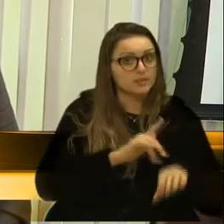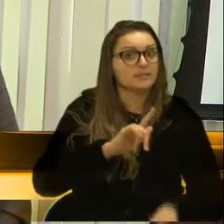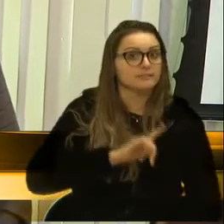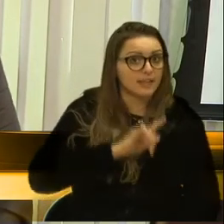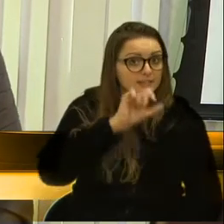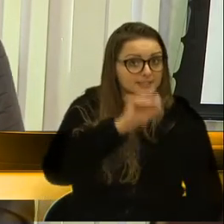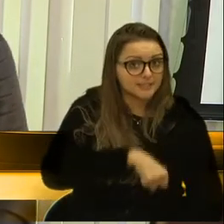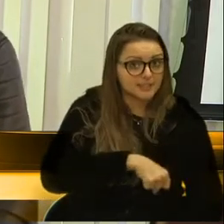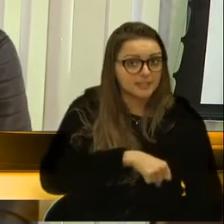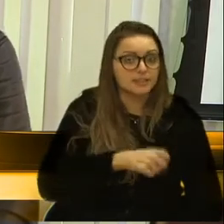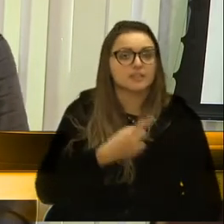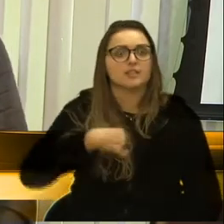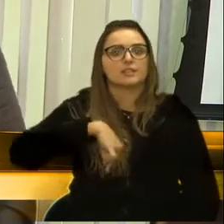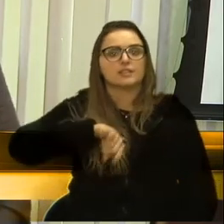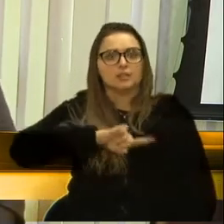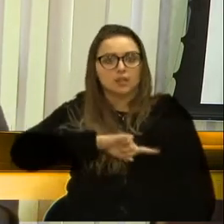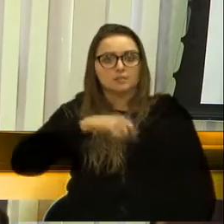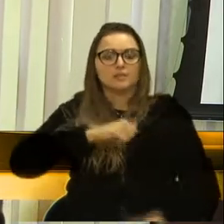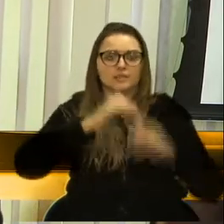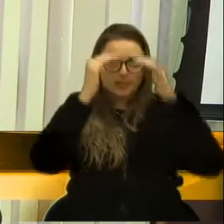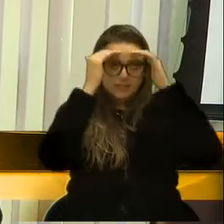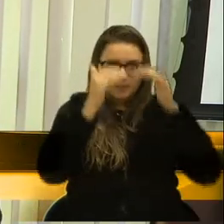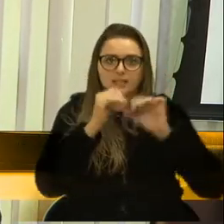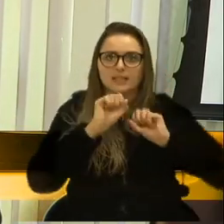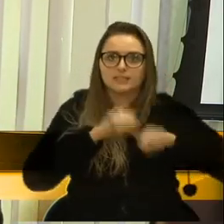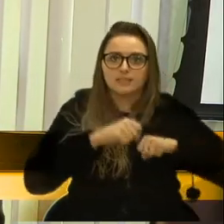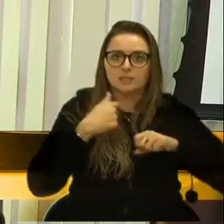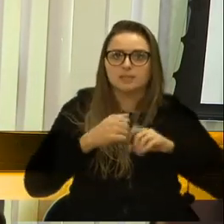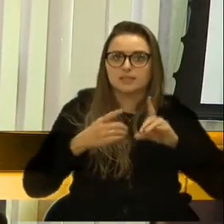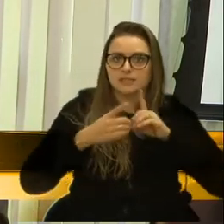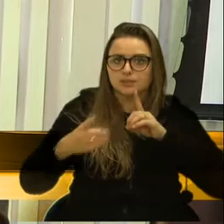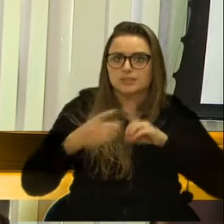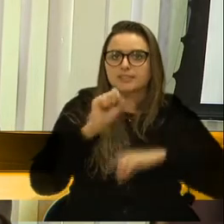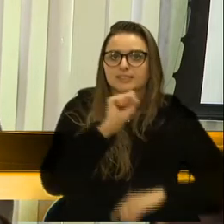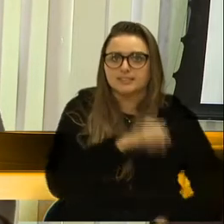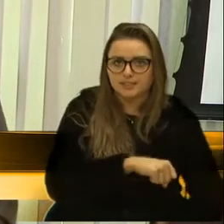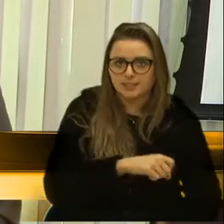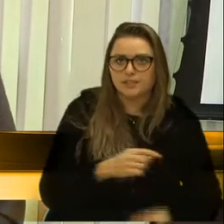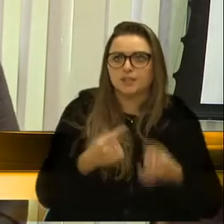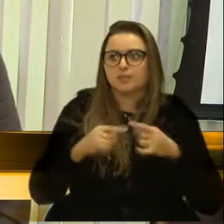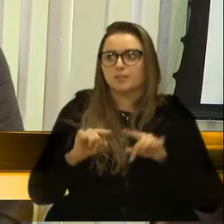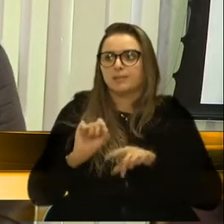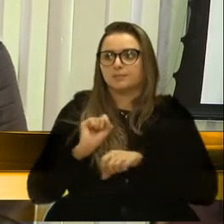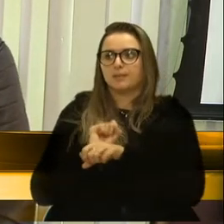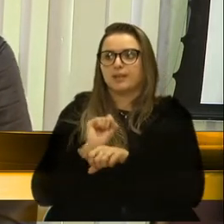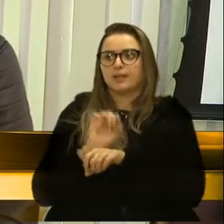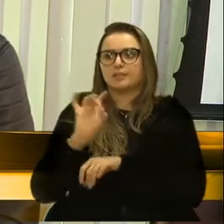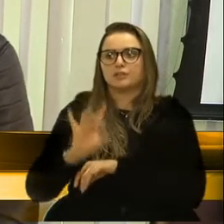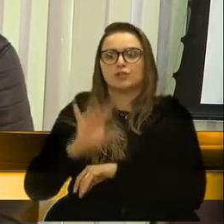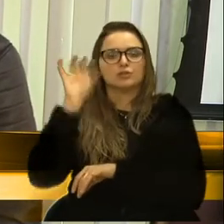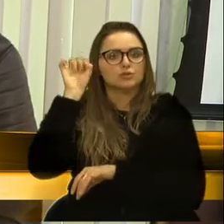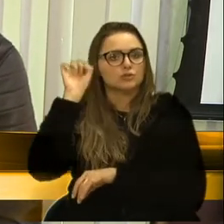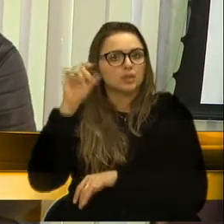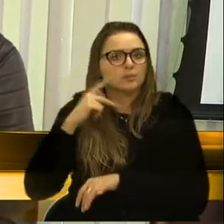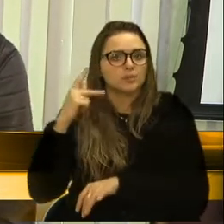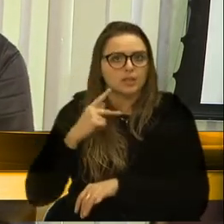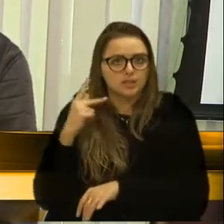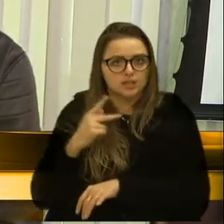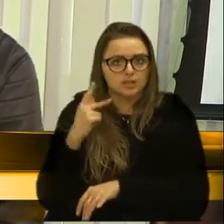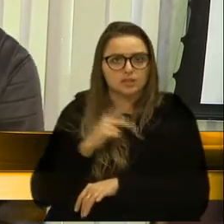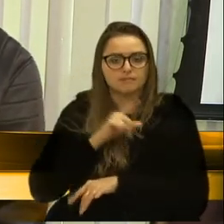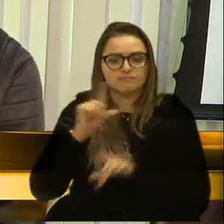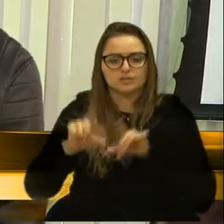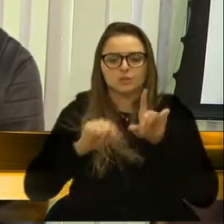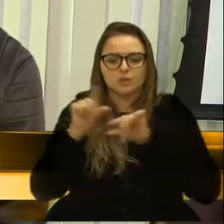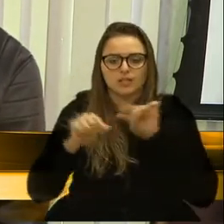Existe. Vamos nos respeitar? Vamos manter o distanciamento? Vamos. Mas vamos parar de escutar só políticos. Os políticos, antes de tomar decisão,